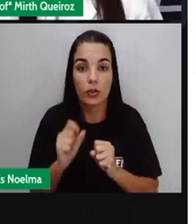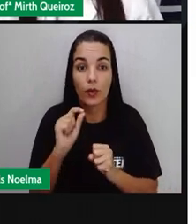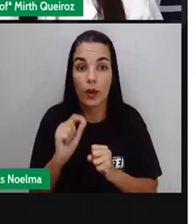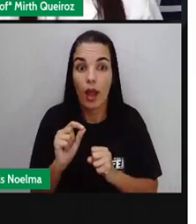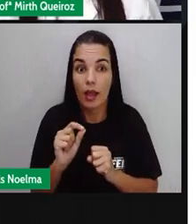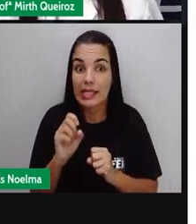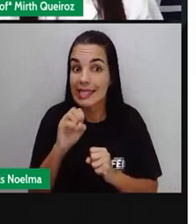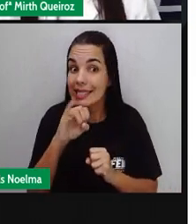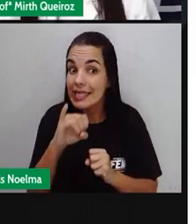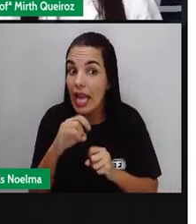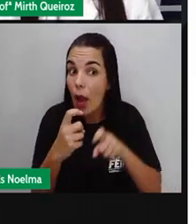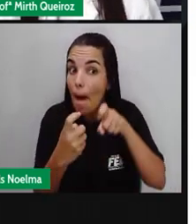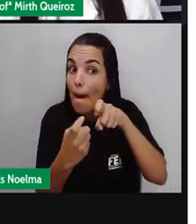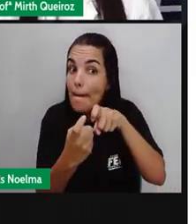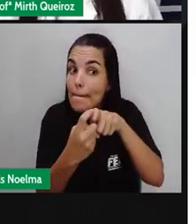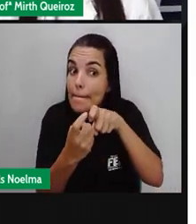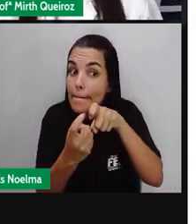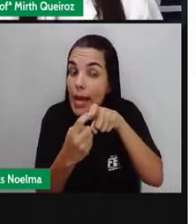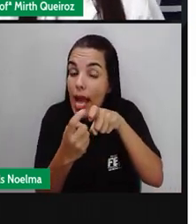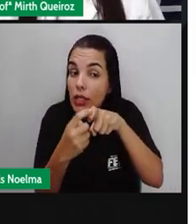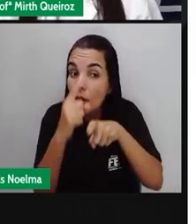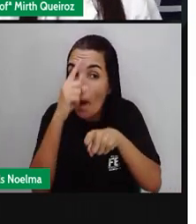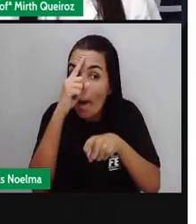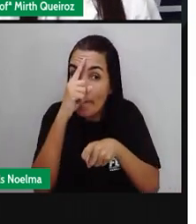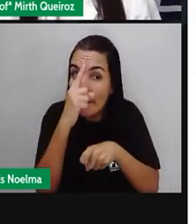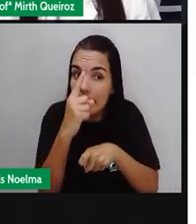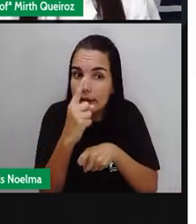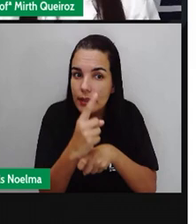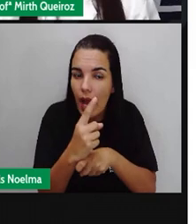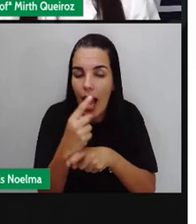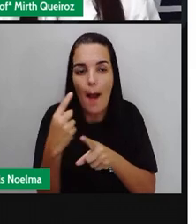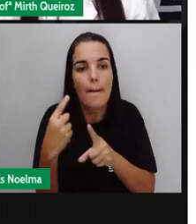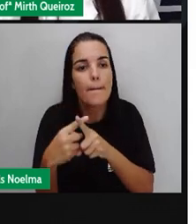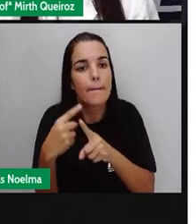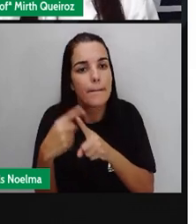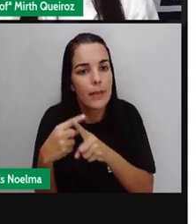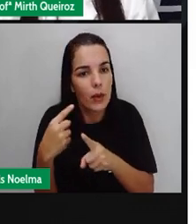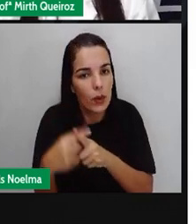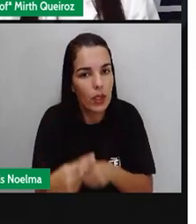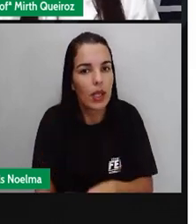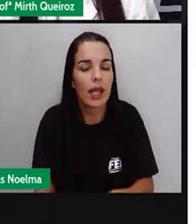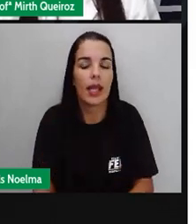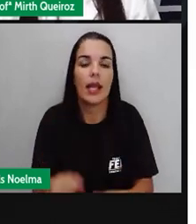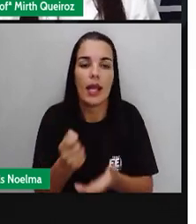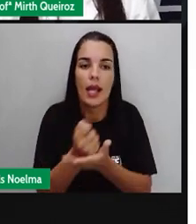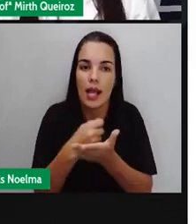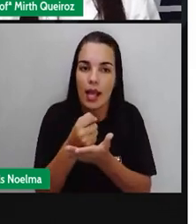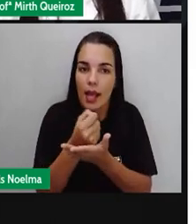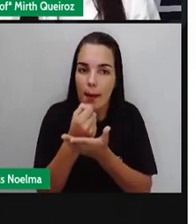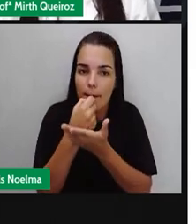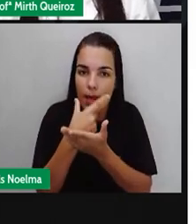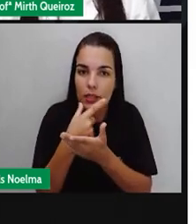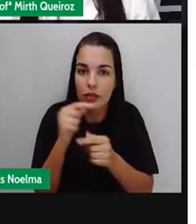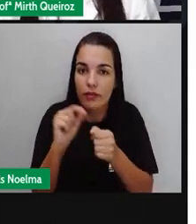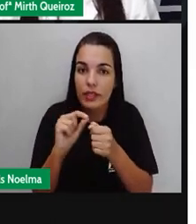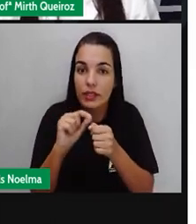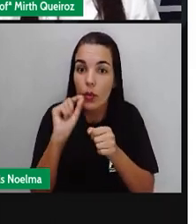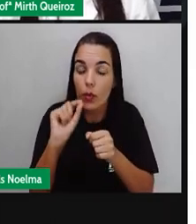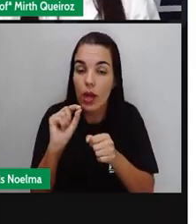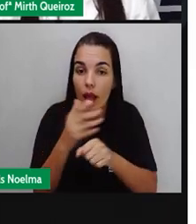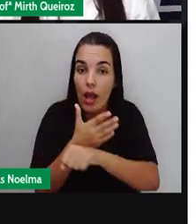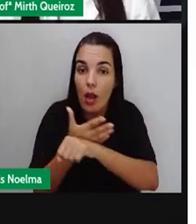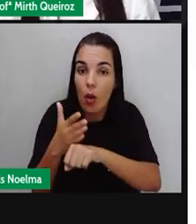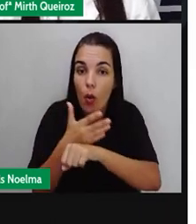acontecer por meio da indicação médica. Por quê, Pró? Os antibióticos, eles são utilizados para o tratamento de doenças